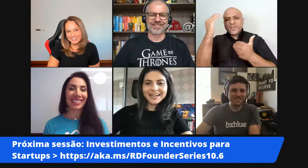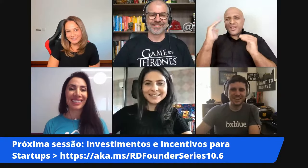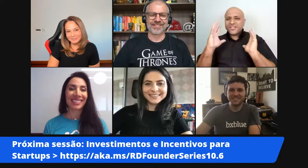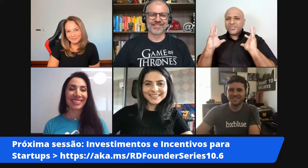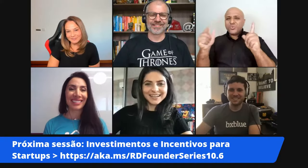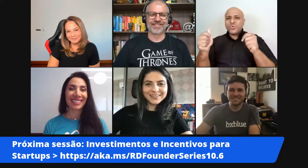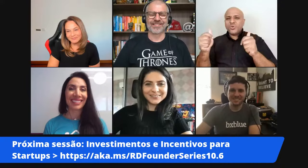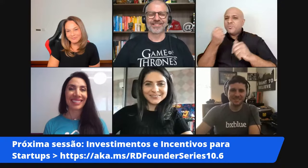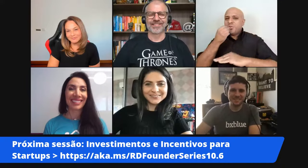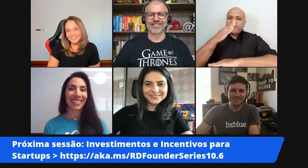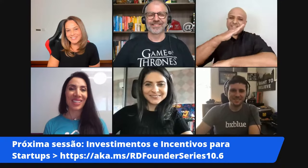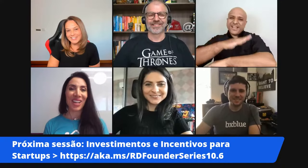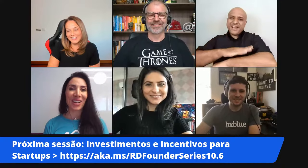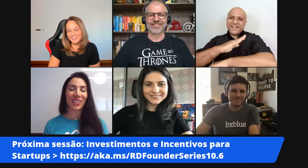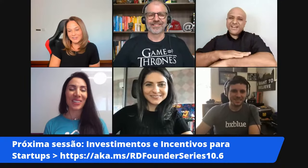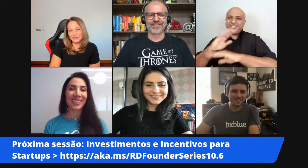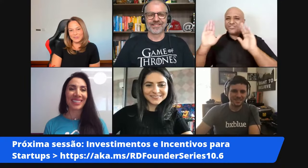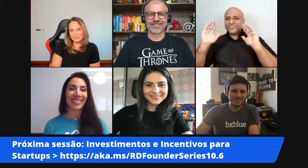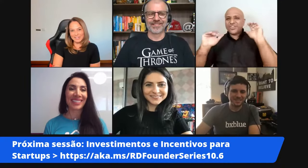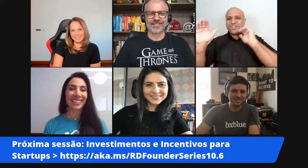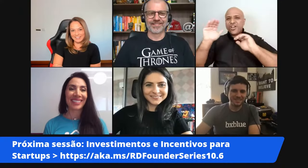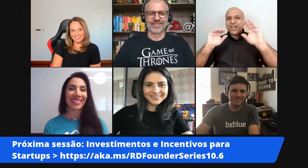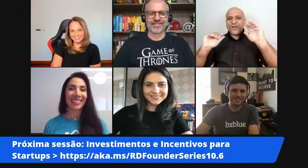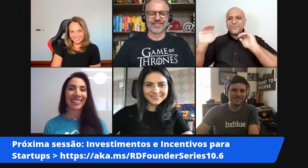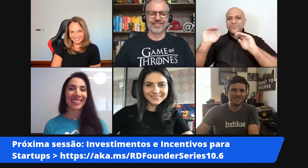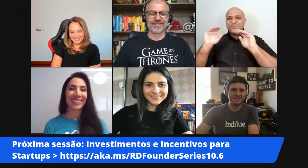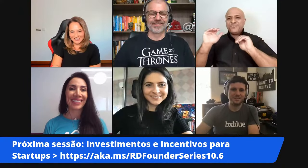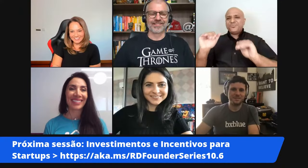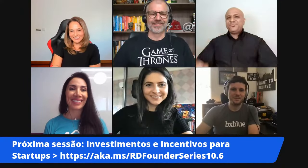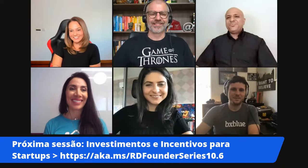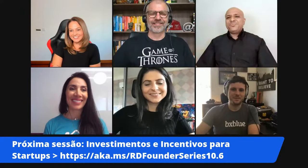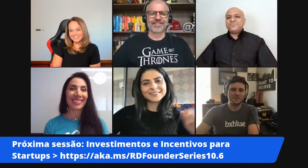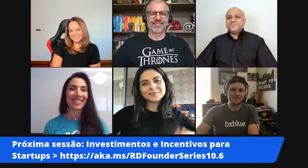tarde obrigada tchau tchau tchau muito obrigada